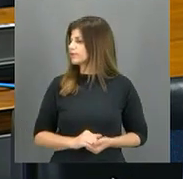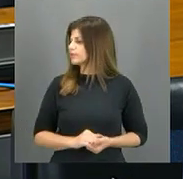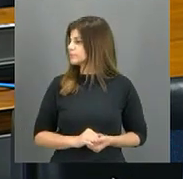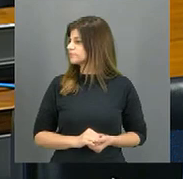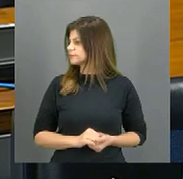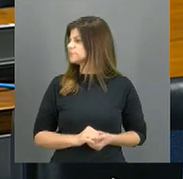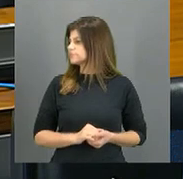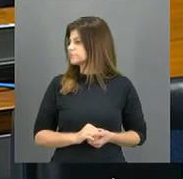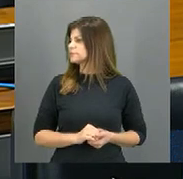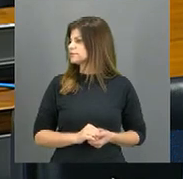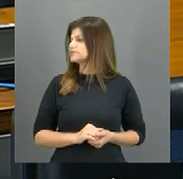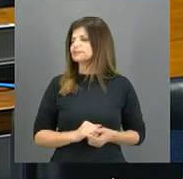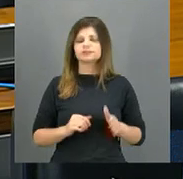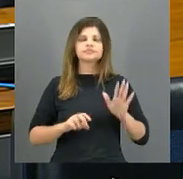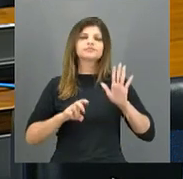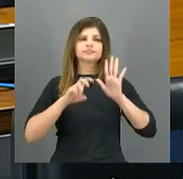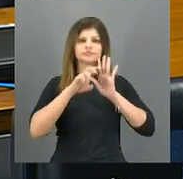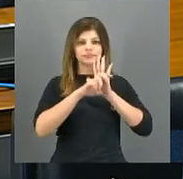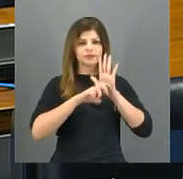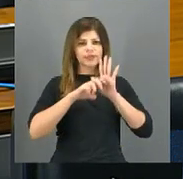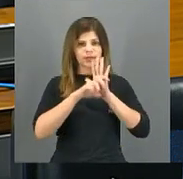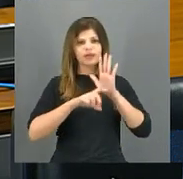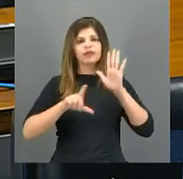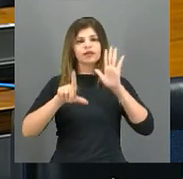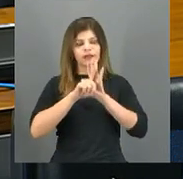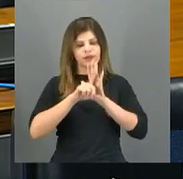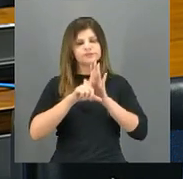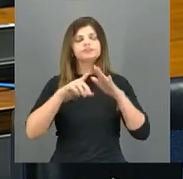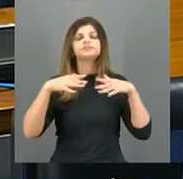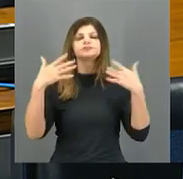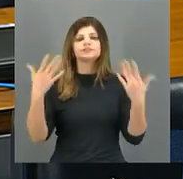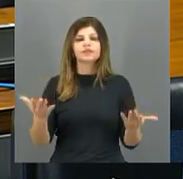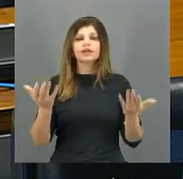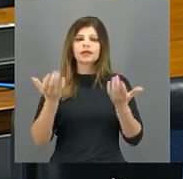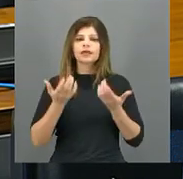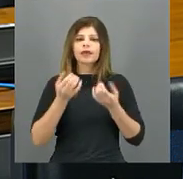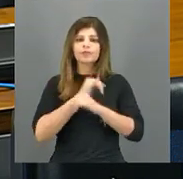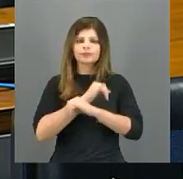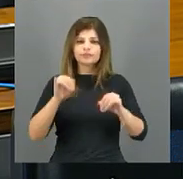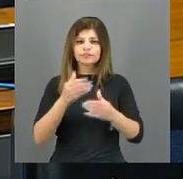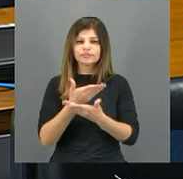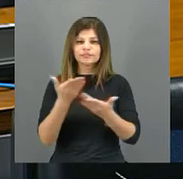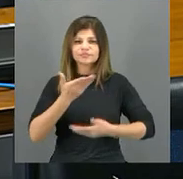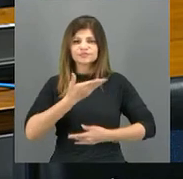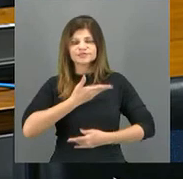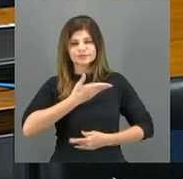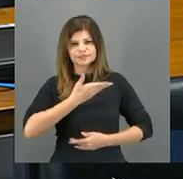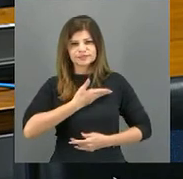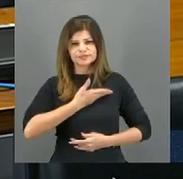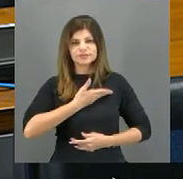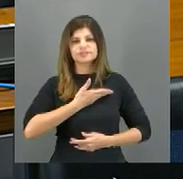eventuais mudanças para melhor, claro. Inclusive quero colocar à disposição dos colegas, se tiver alguma indicação de